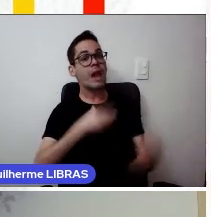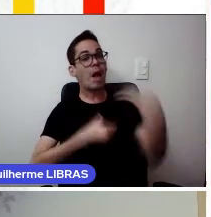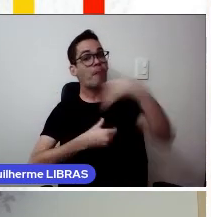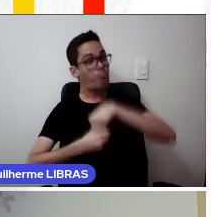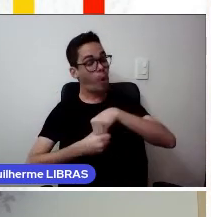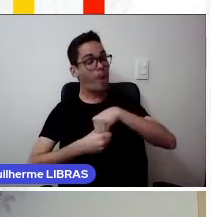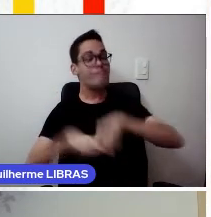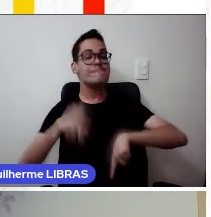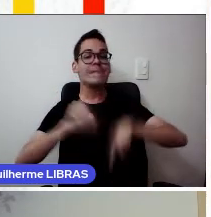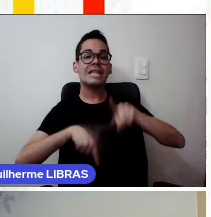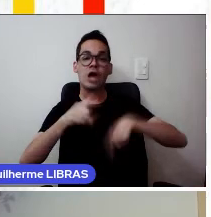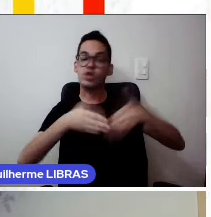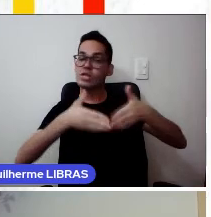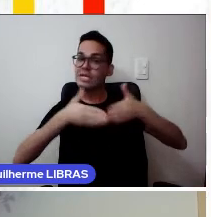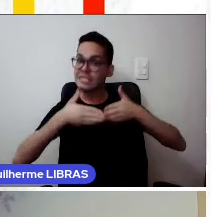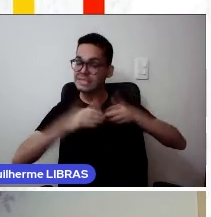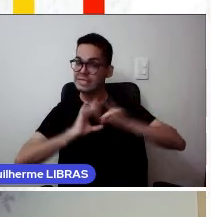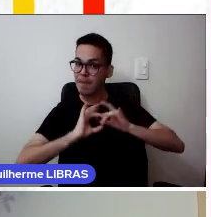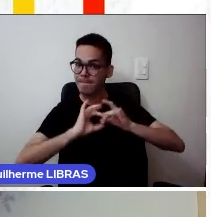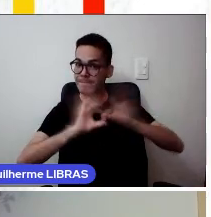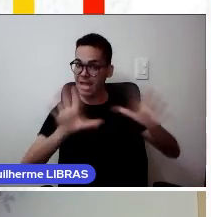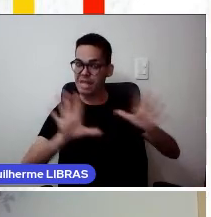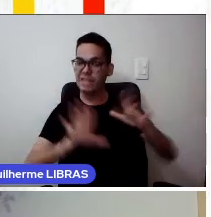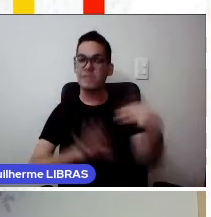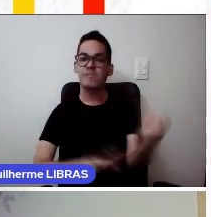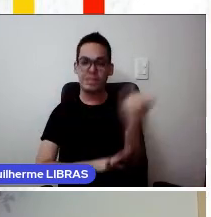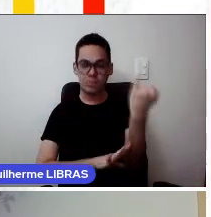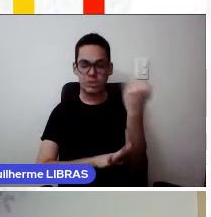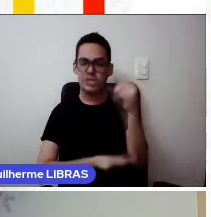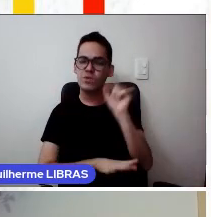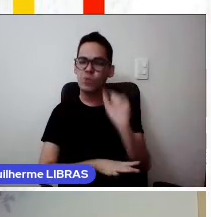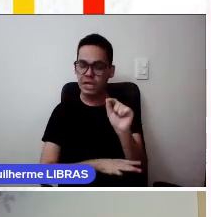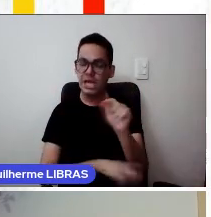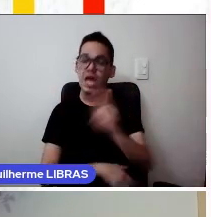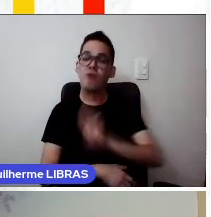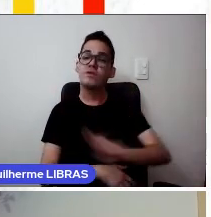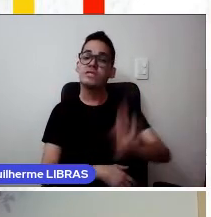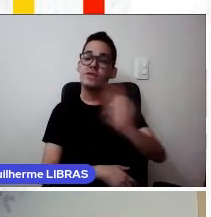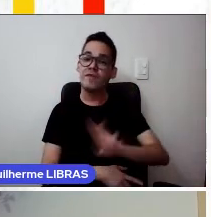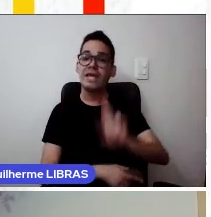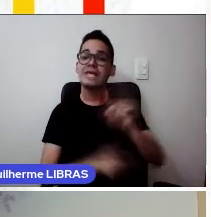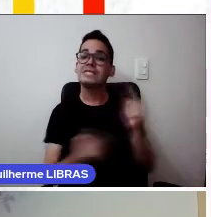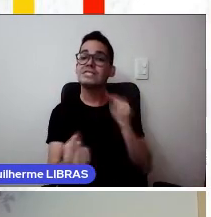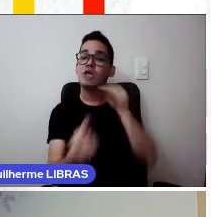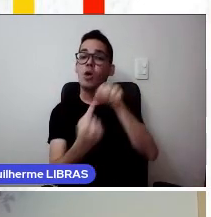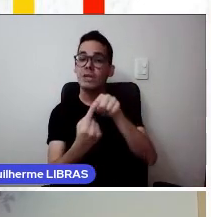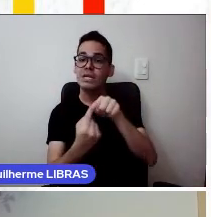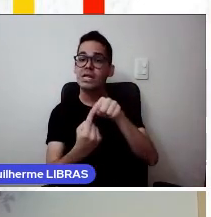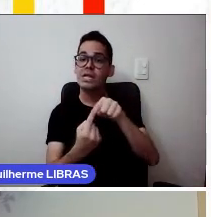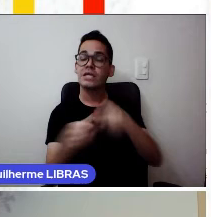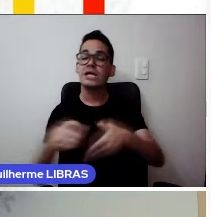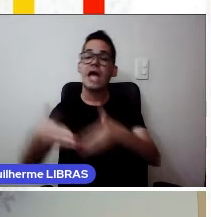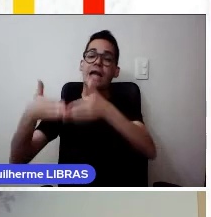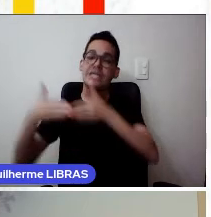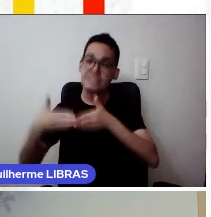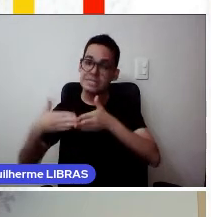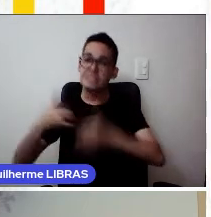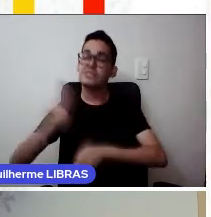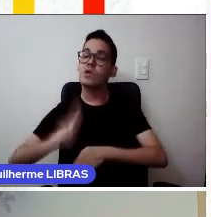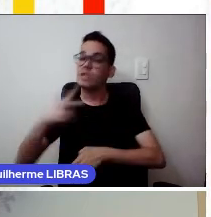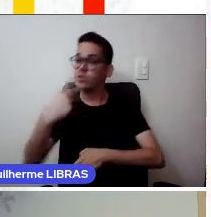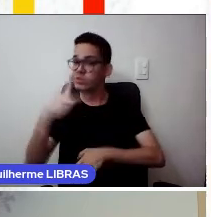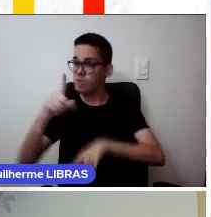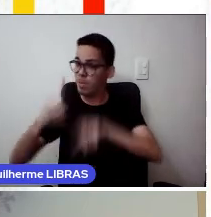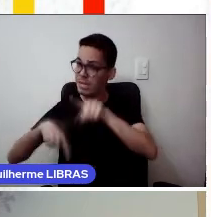licença aberta em seu material, é importante verificar a compatibilidade entre a licença atribuída ao seu material